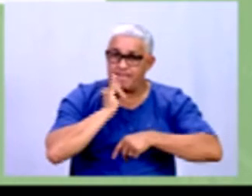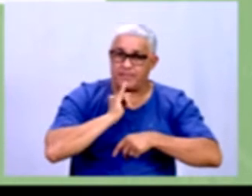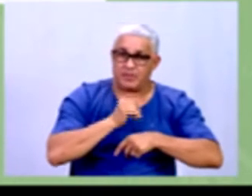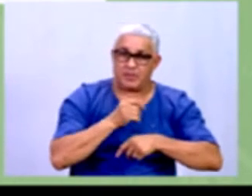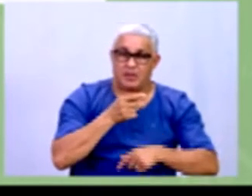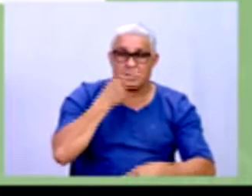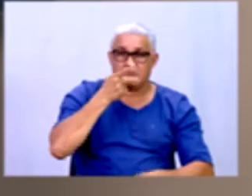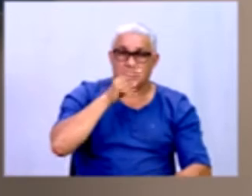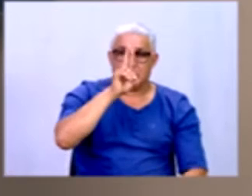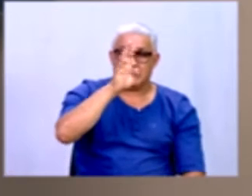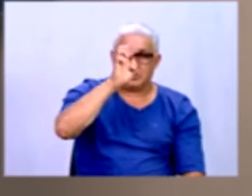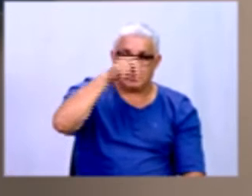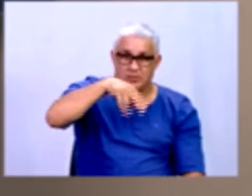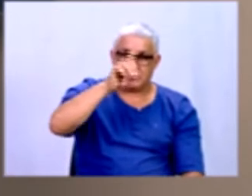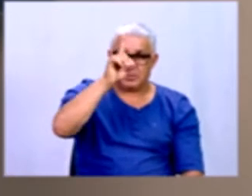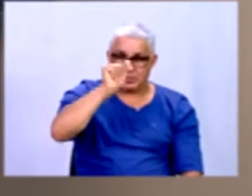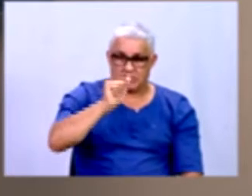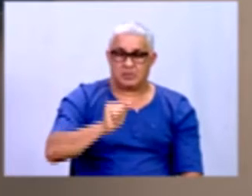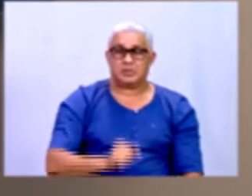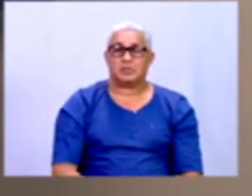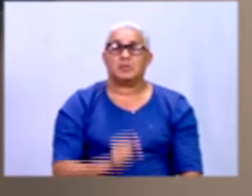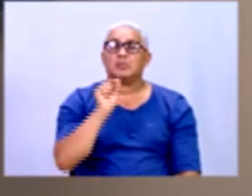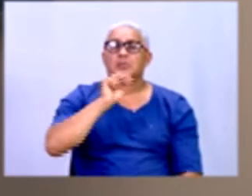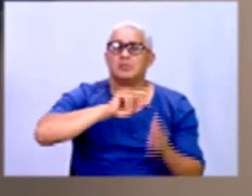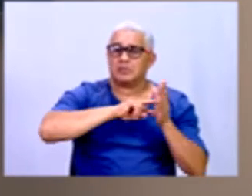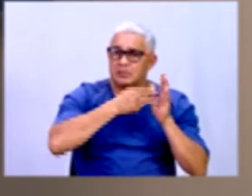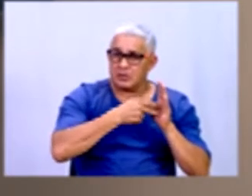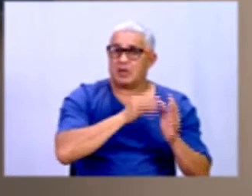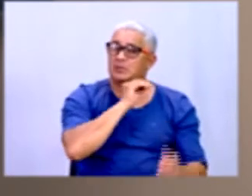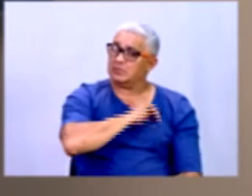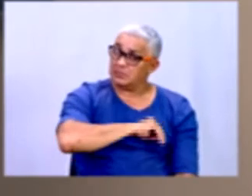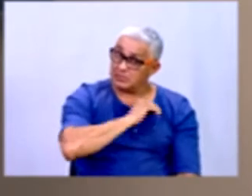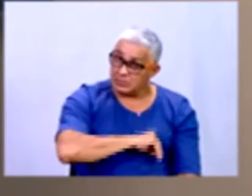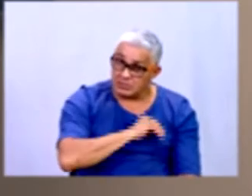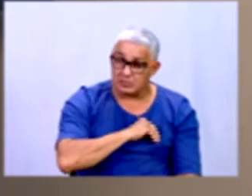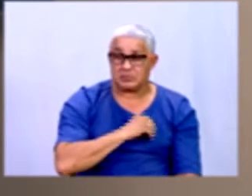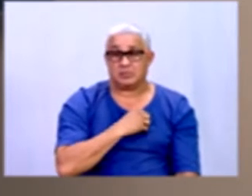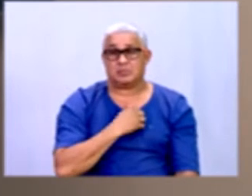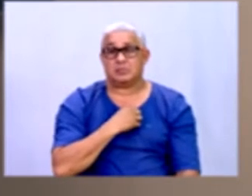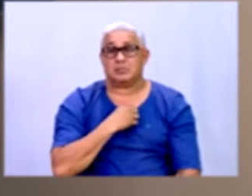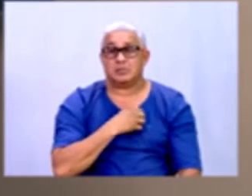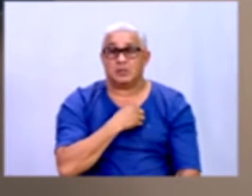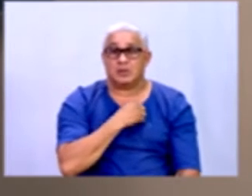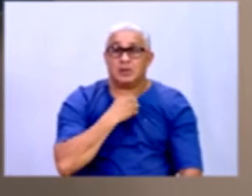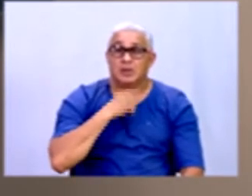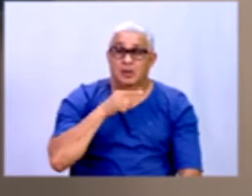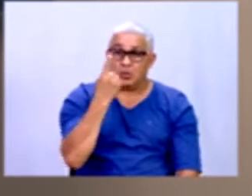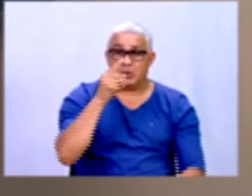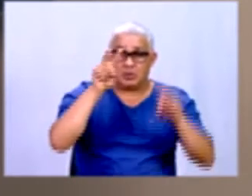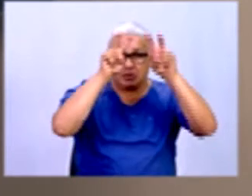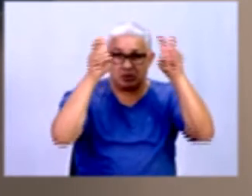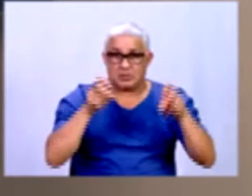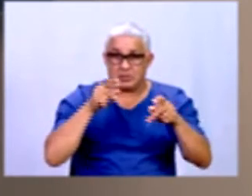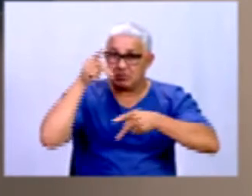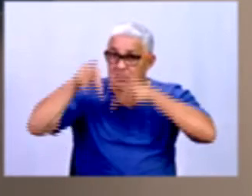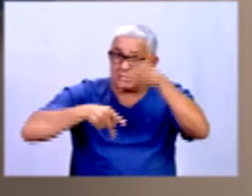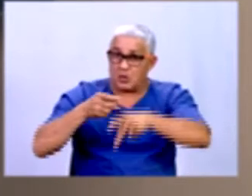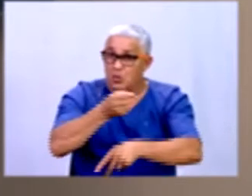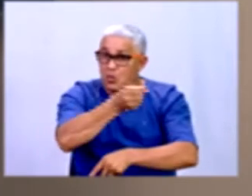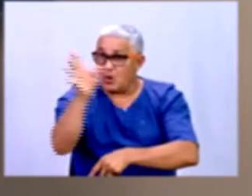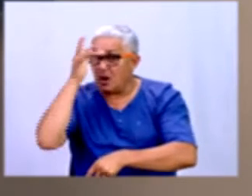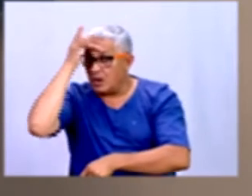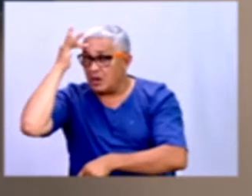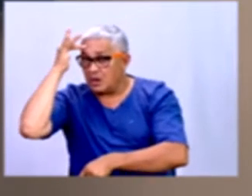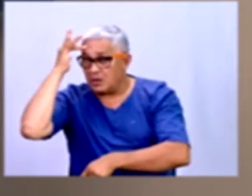de renda a gente está falando lá dos salários é como se fosse um assunto. População é quantidade de